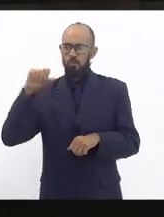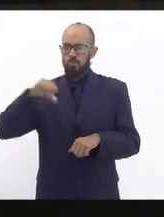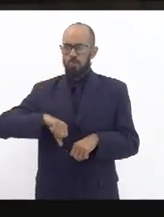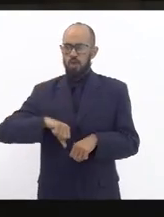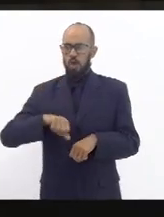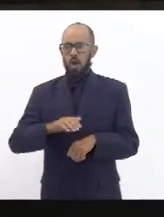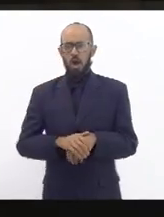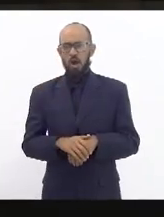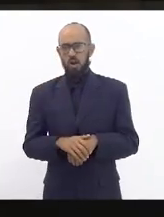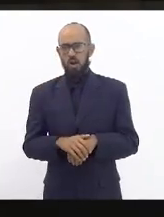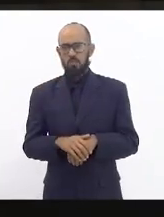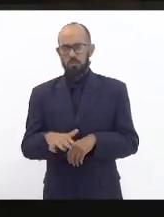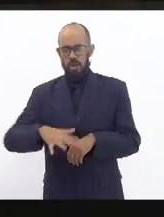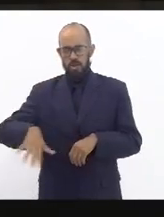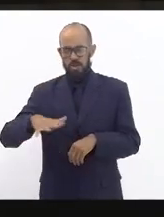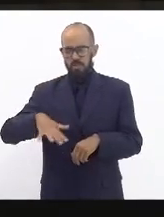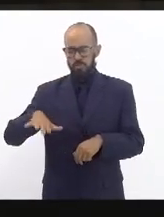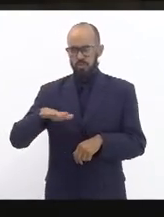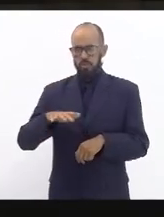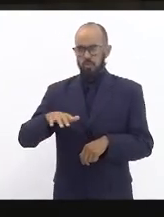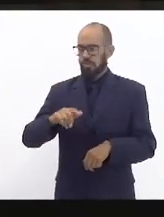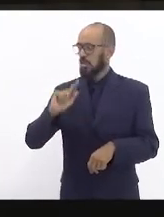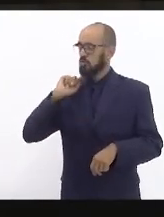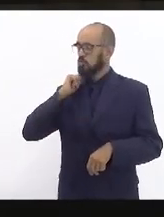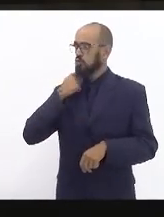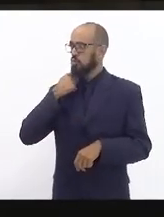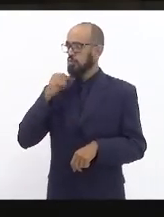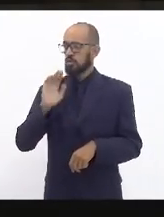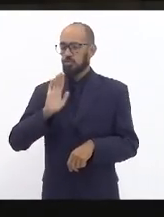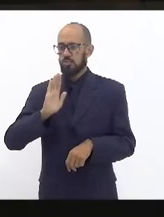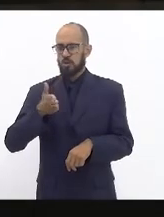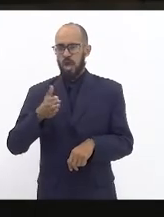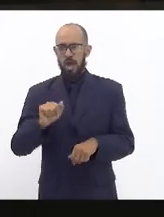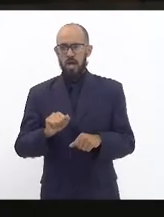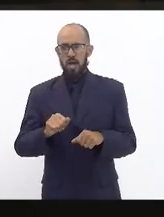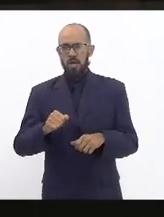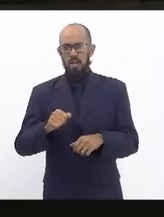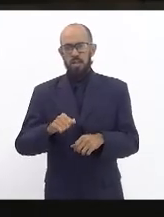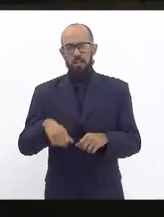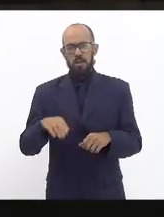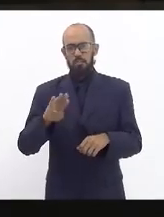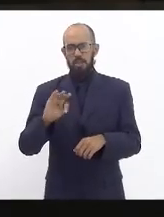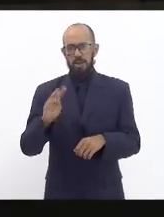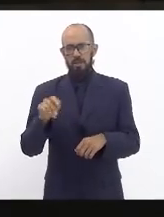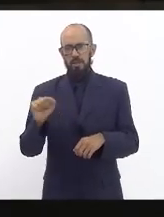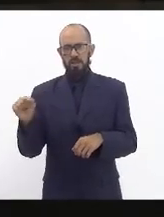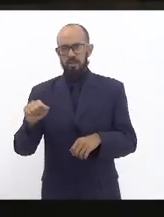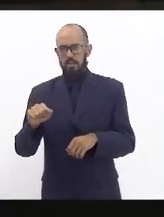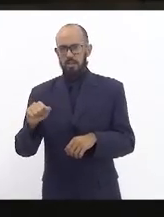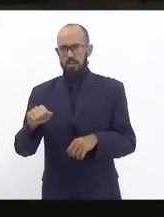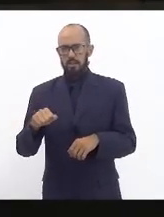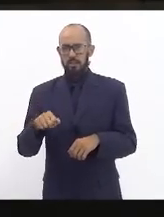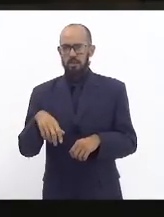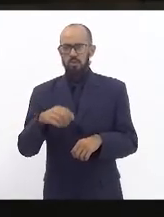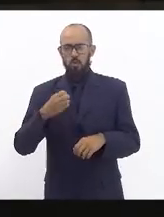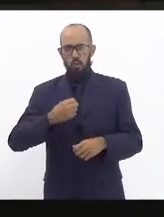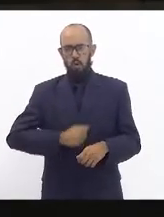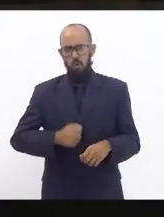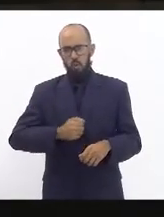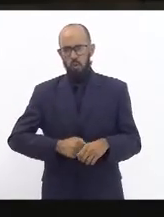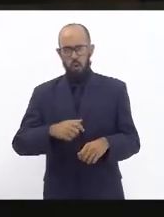para uma região que já está degradada que é a nossa Baía de Sepitiba que não tem investimento que o cocô ainda cai na Baía de Sepitiba